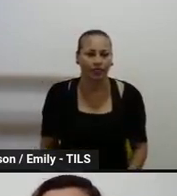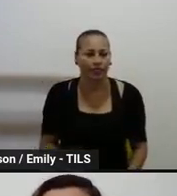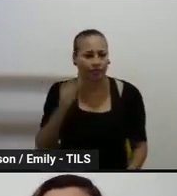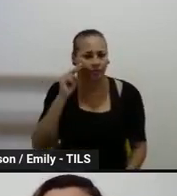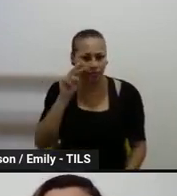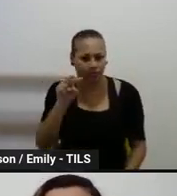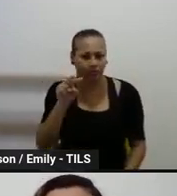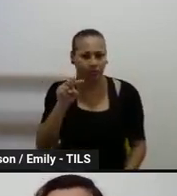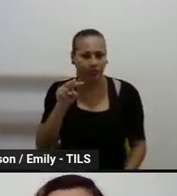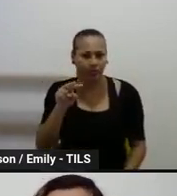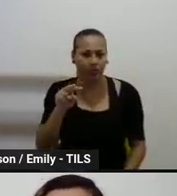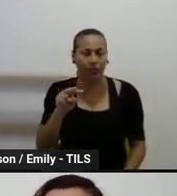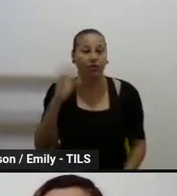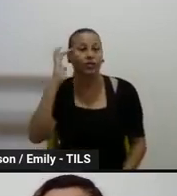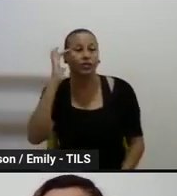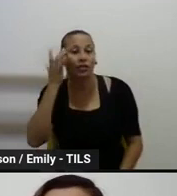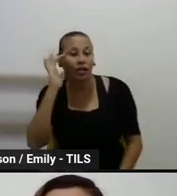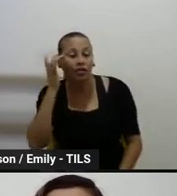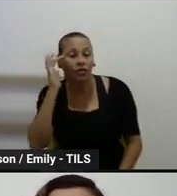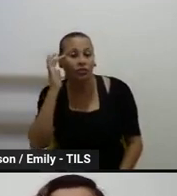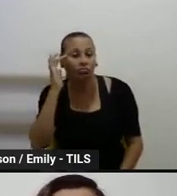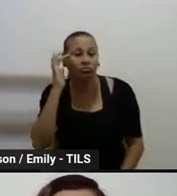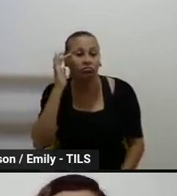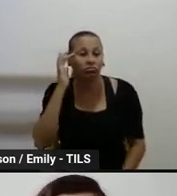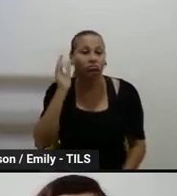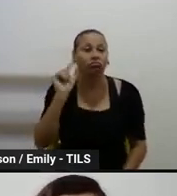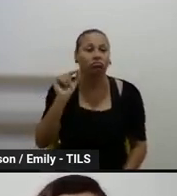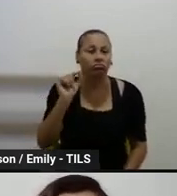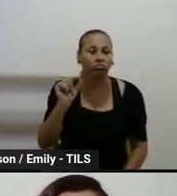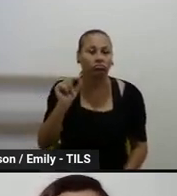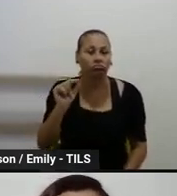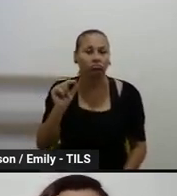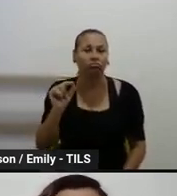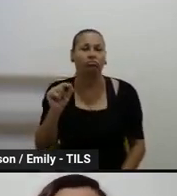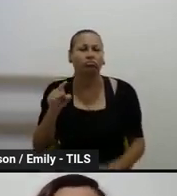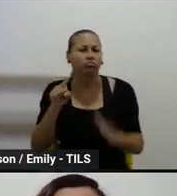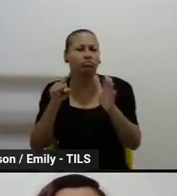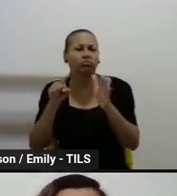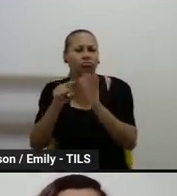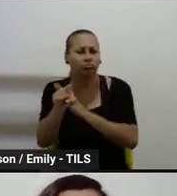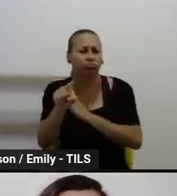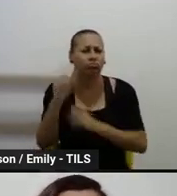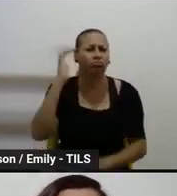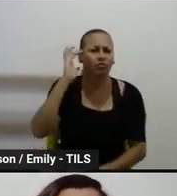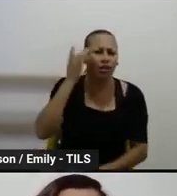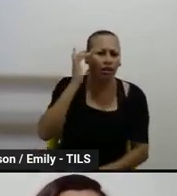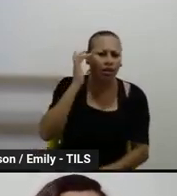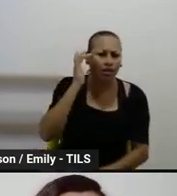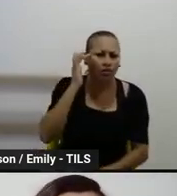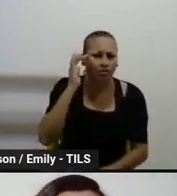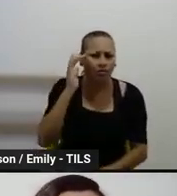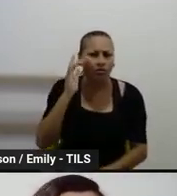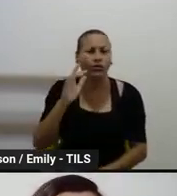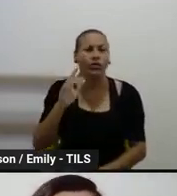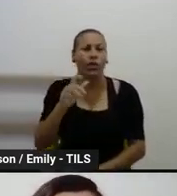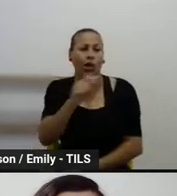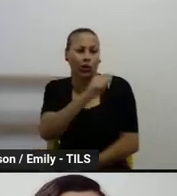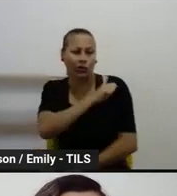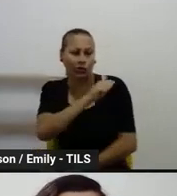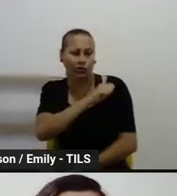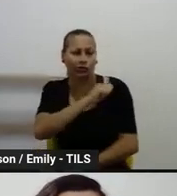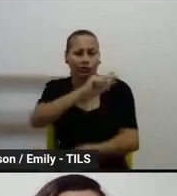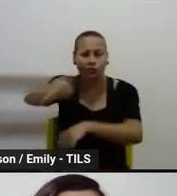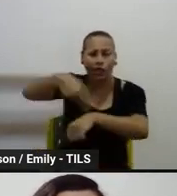o que vocês acham de pertinência em relação ao se ter estudante internacional,